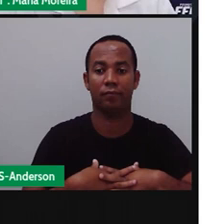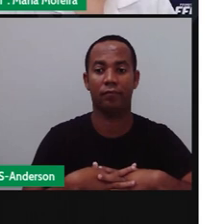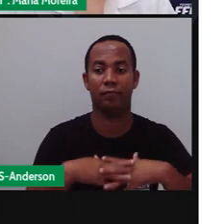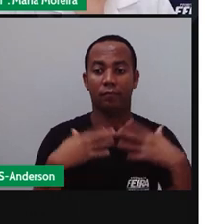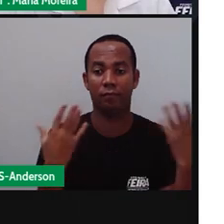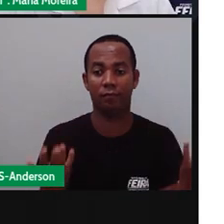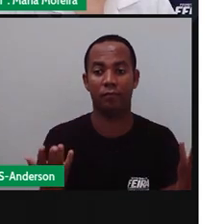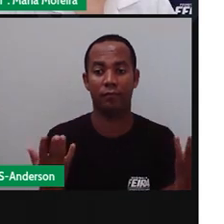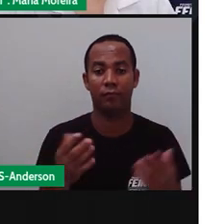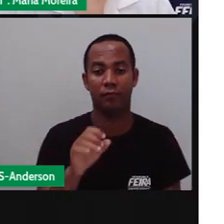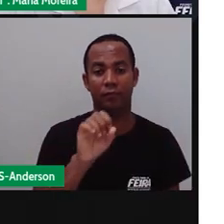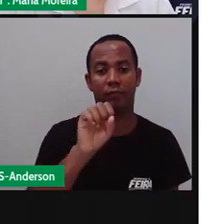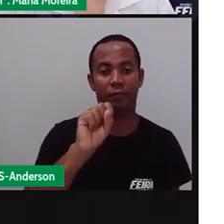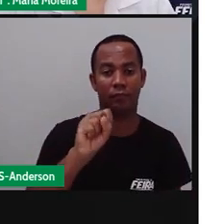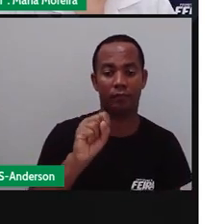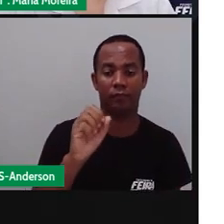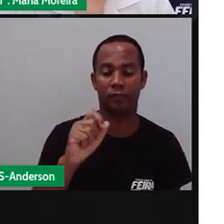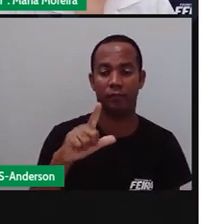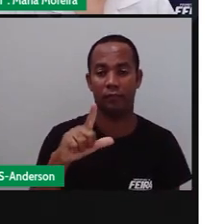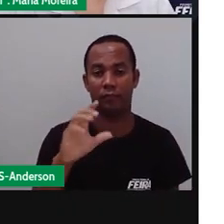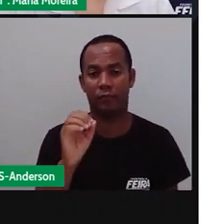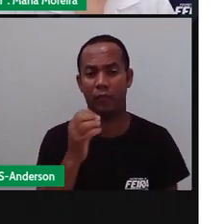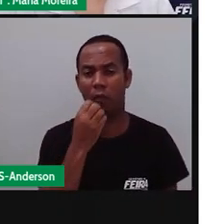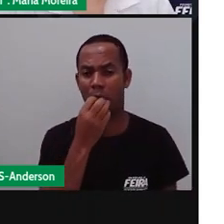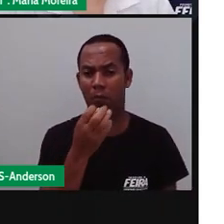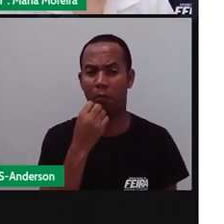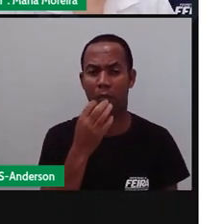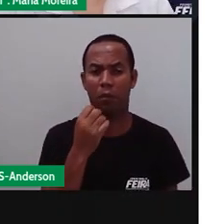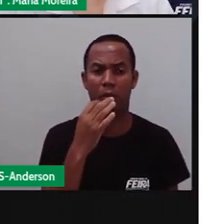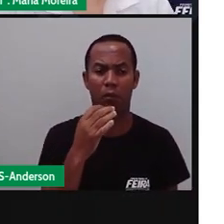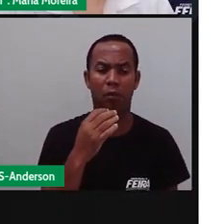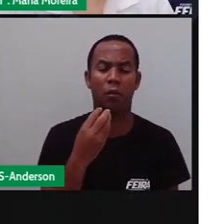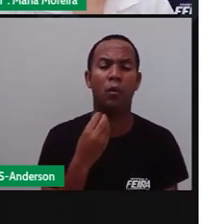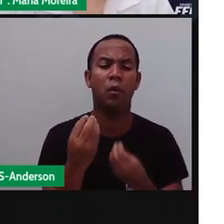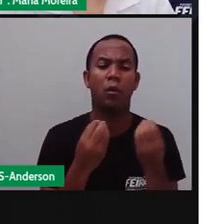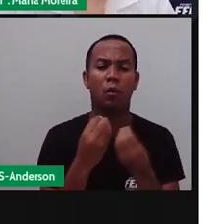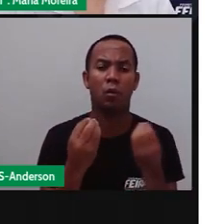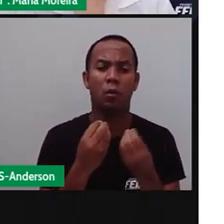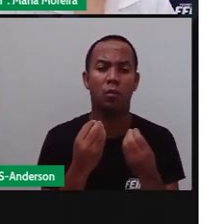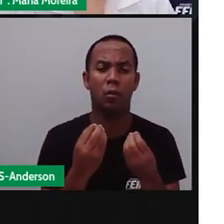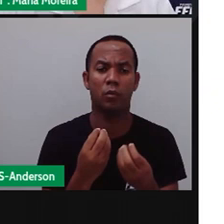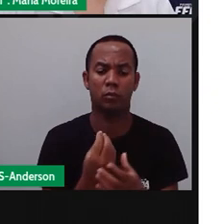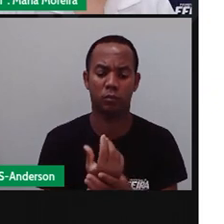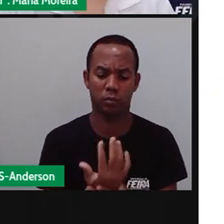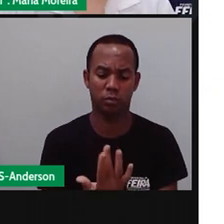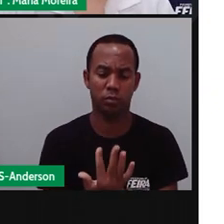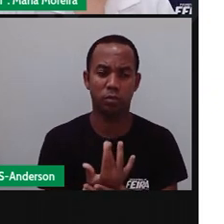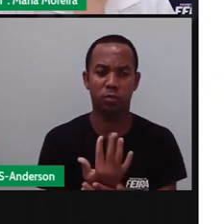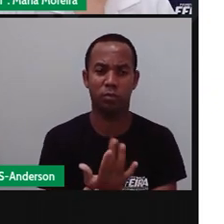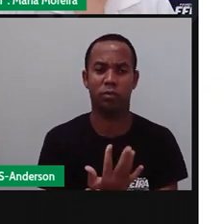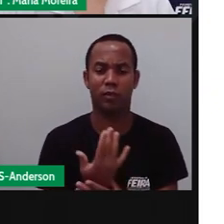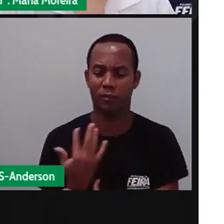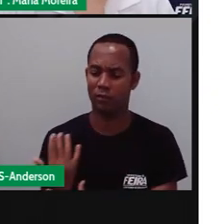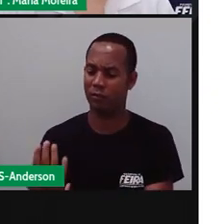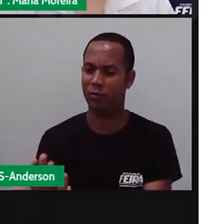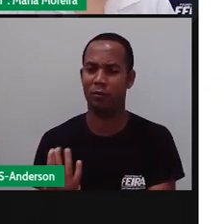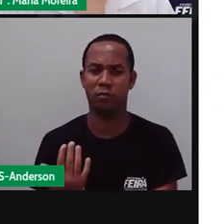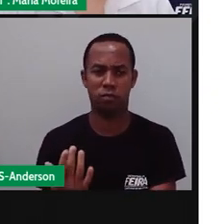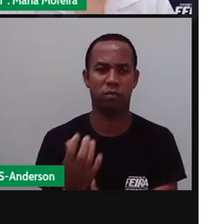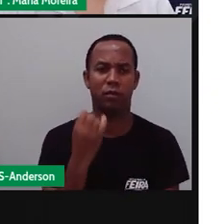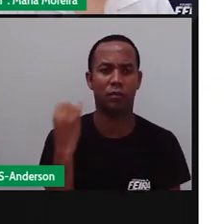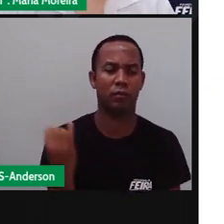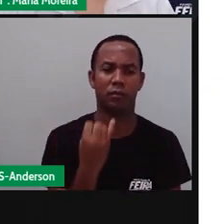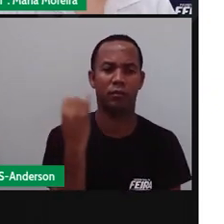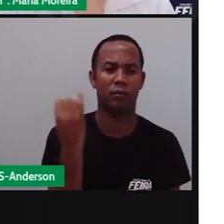Bom, solos ricos em nutrientes possuem o quê? Uma grande fertilidade, né? Que é um fato positivo para as